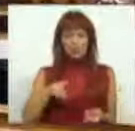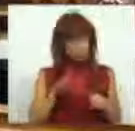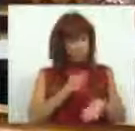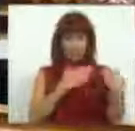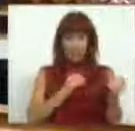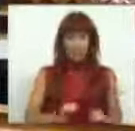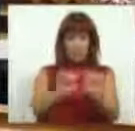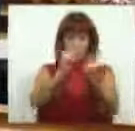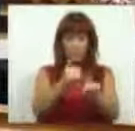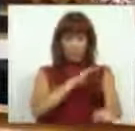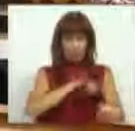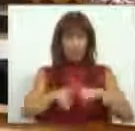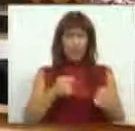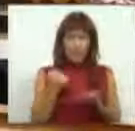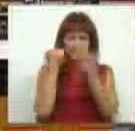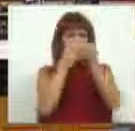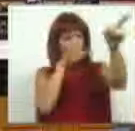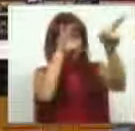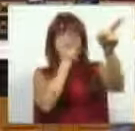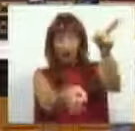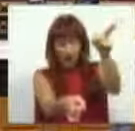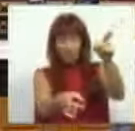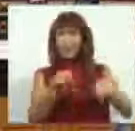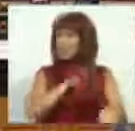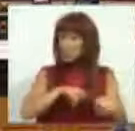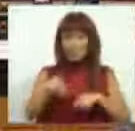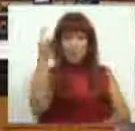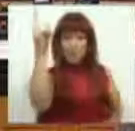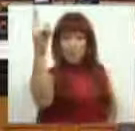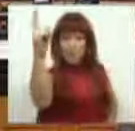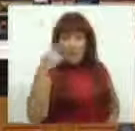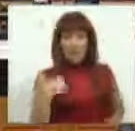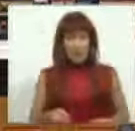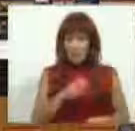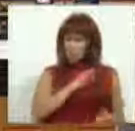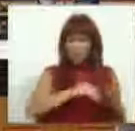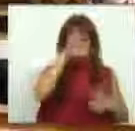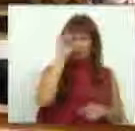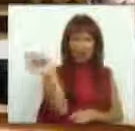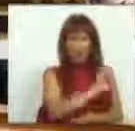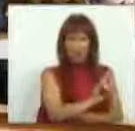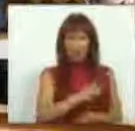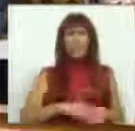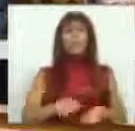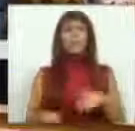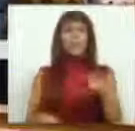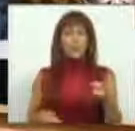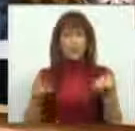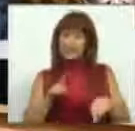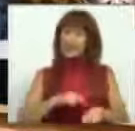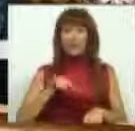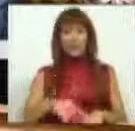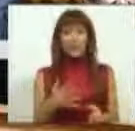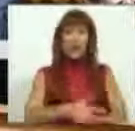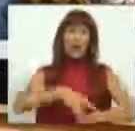vossas mãos porque os senhores deputados é que suportam este governo. São os senhores que mandam, não é o seu secretário de Estado. E portanto, neste